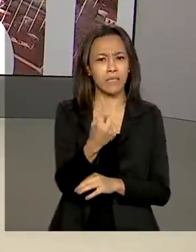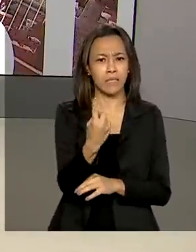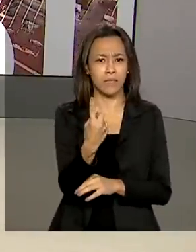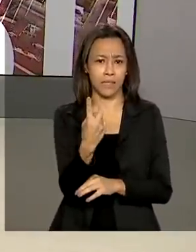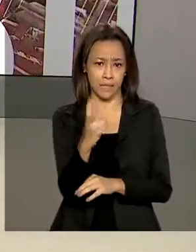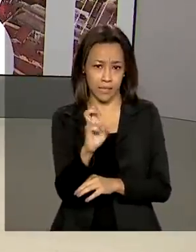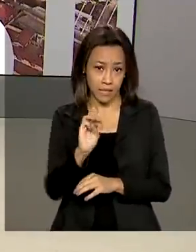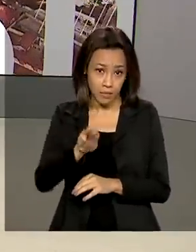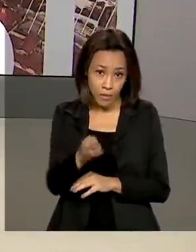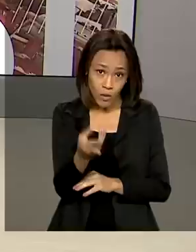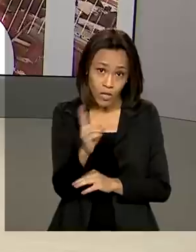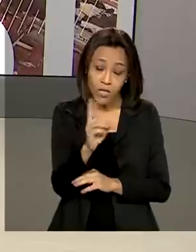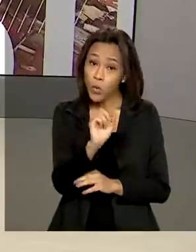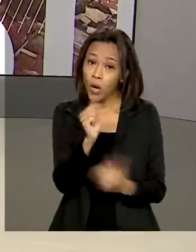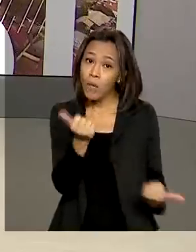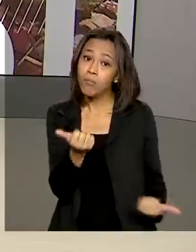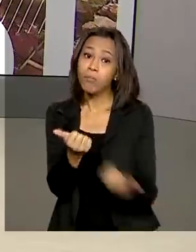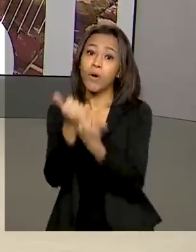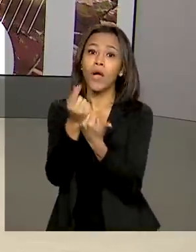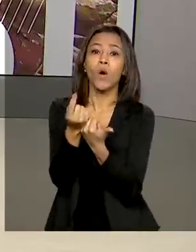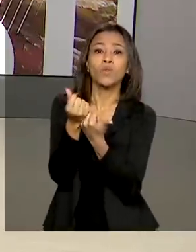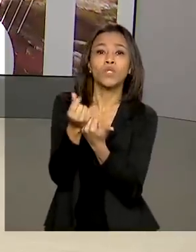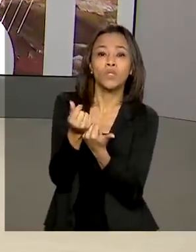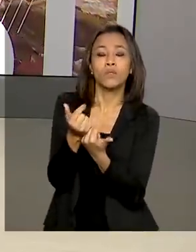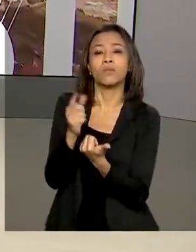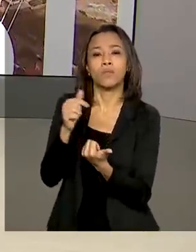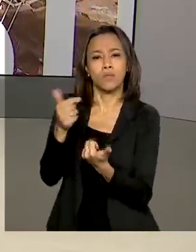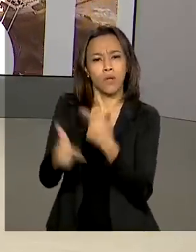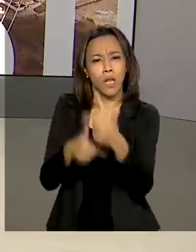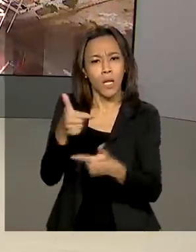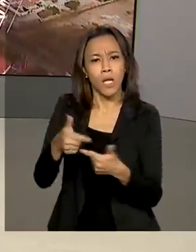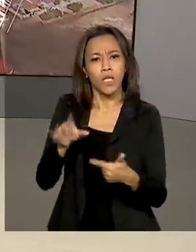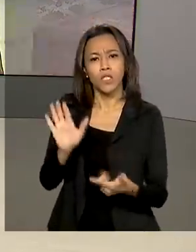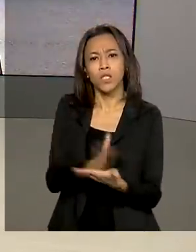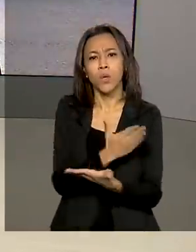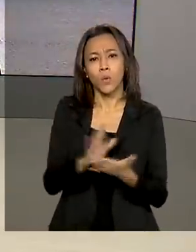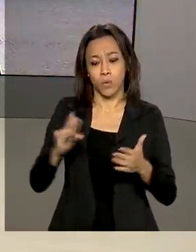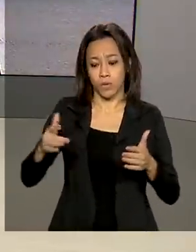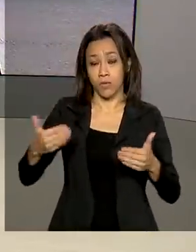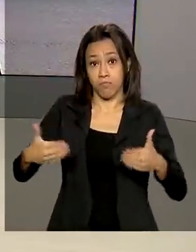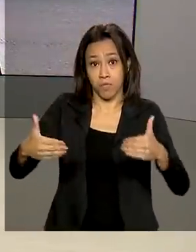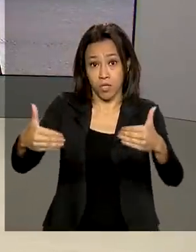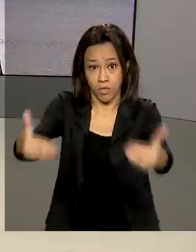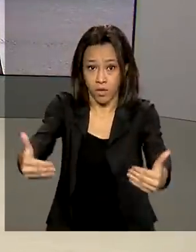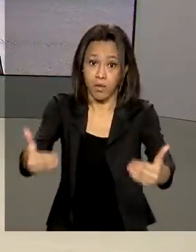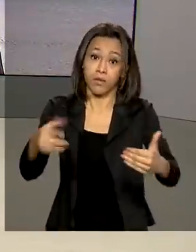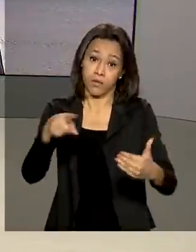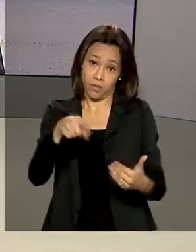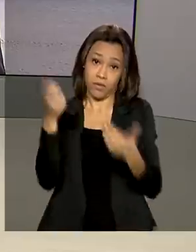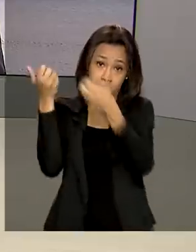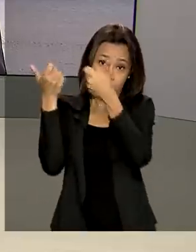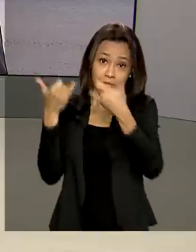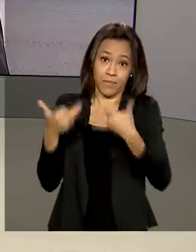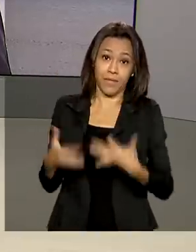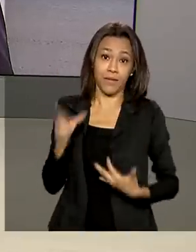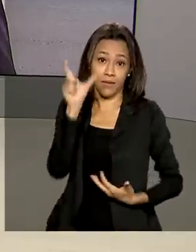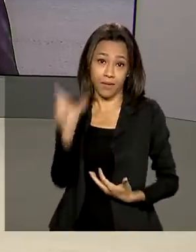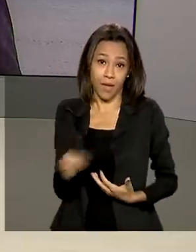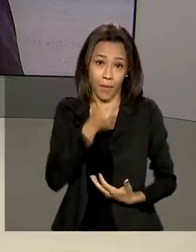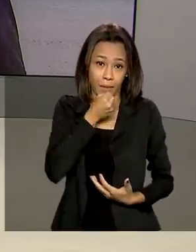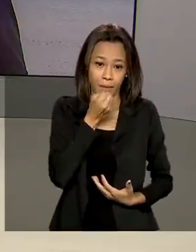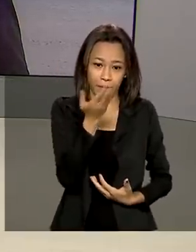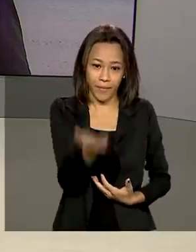para reforço no orçamento de alguns ministérios. Quem traz os detalhes ao vivo para a gente é o repórter Glauco de Queiroz. Oi Glauco, bom dia.